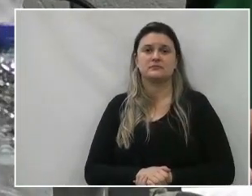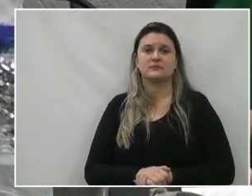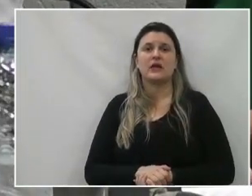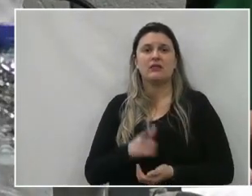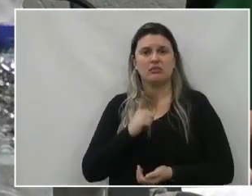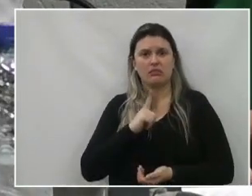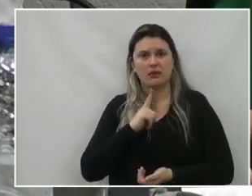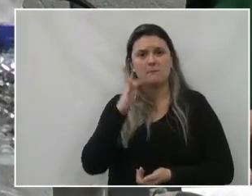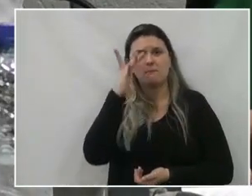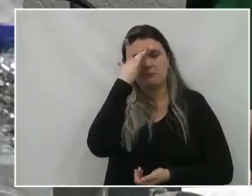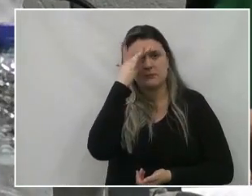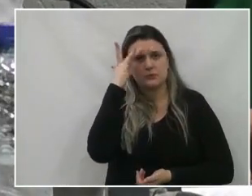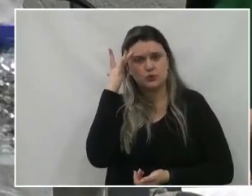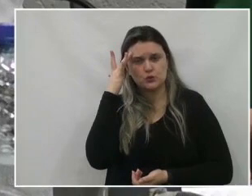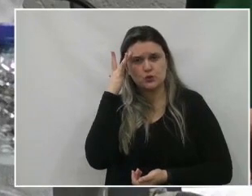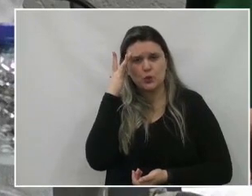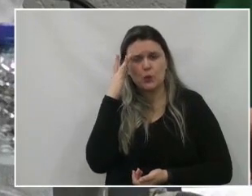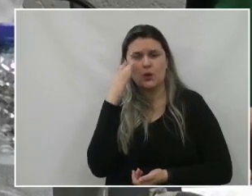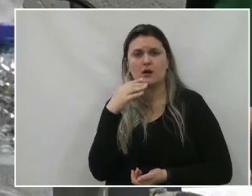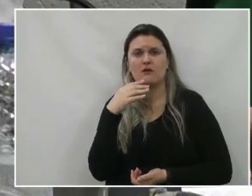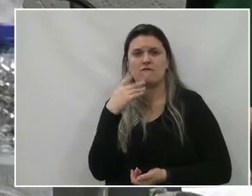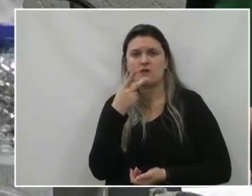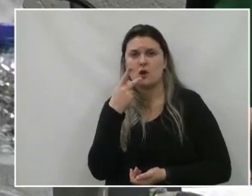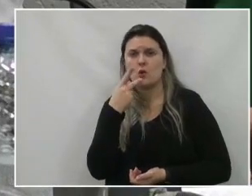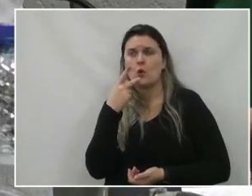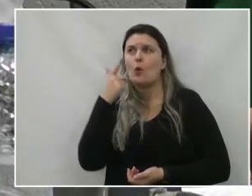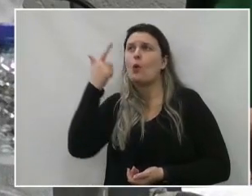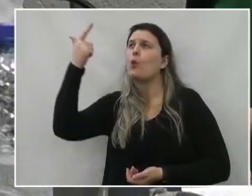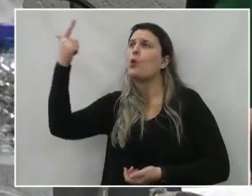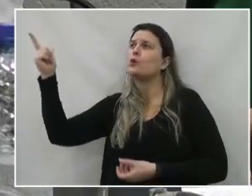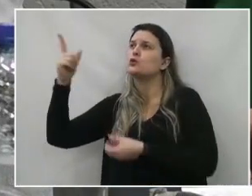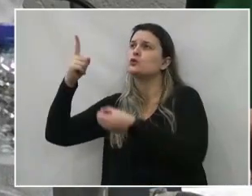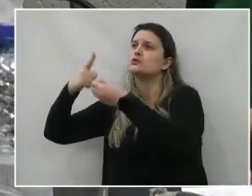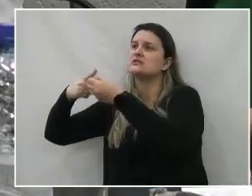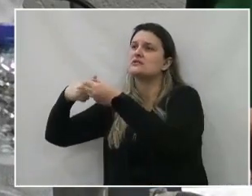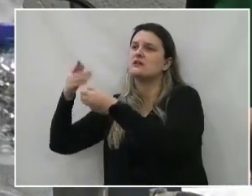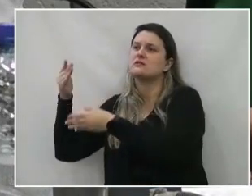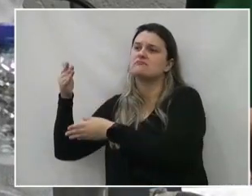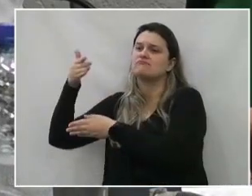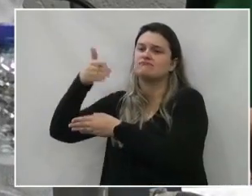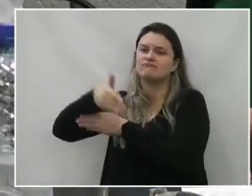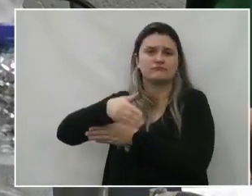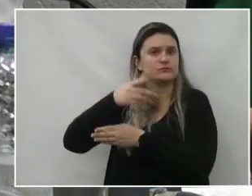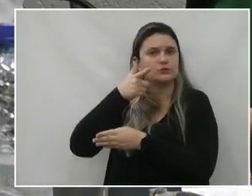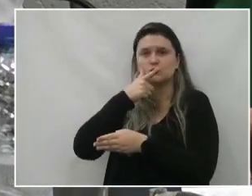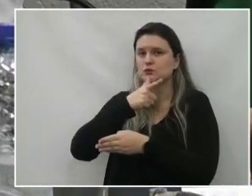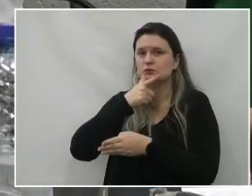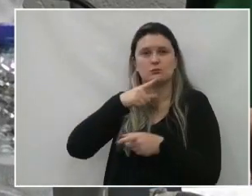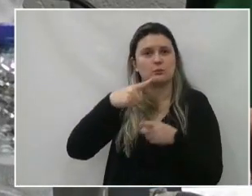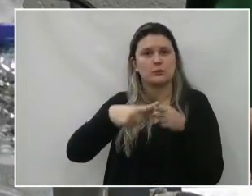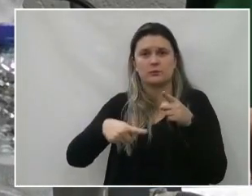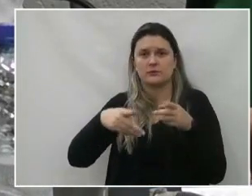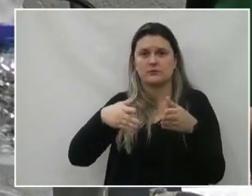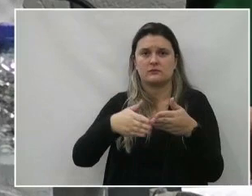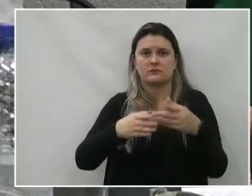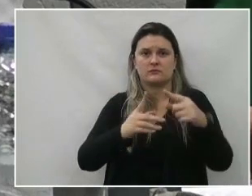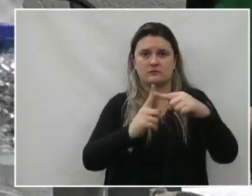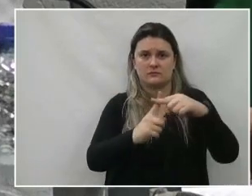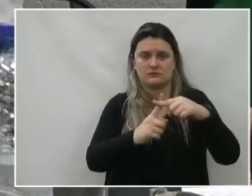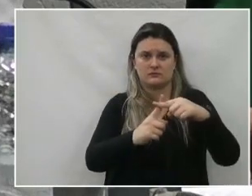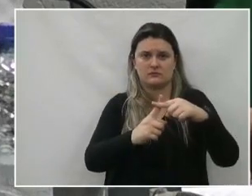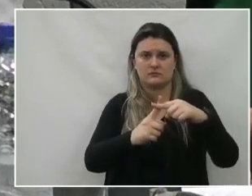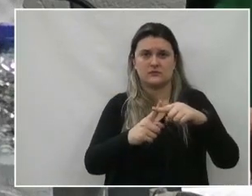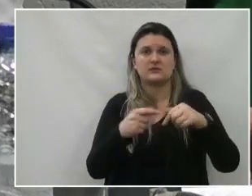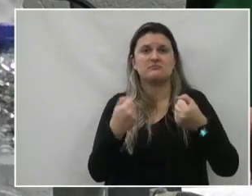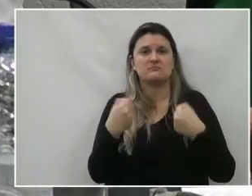relatos de pessoas que vêm de fora e não conseguem adentrar ao cemitério municipal, tem que